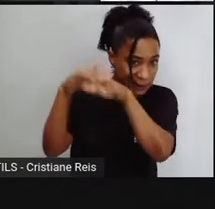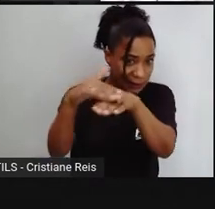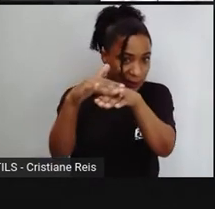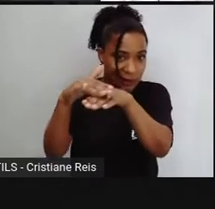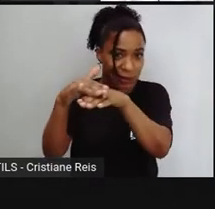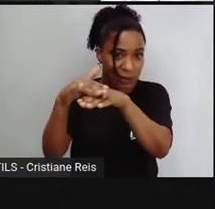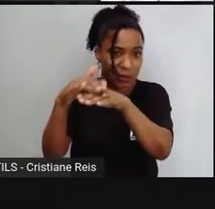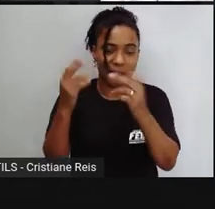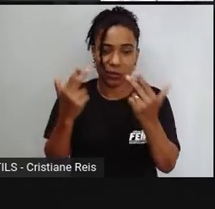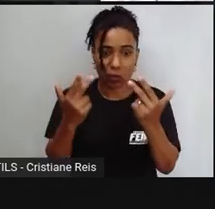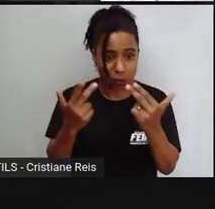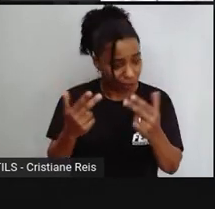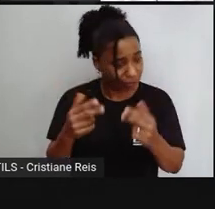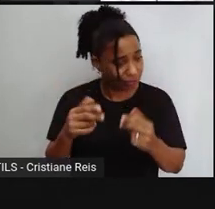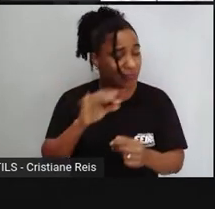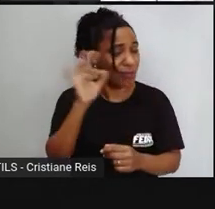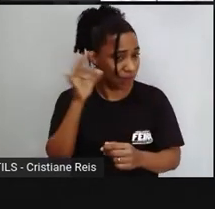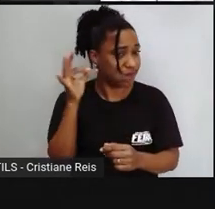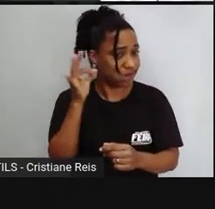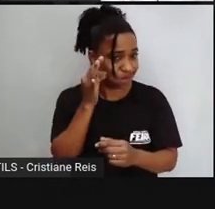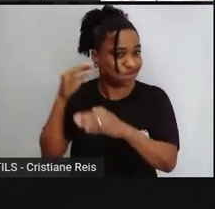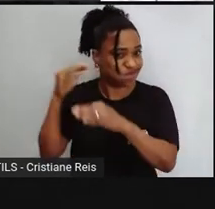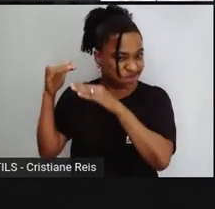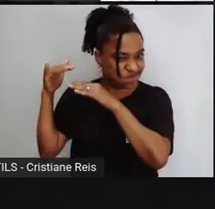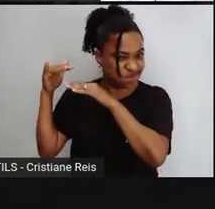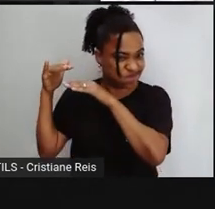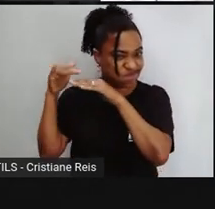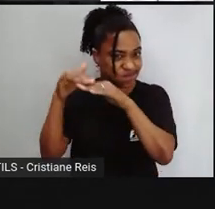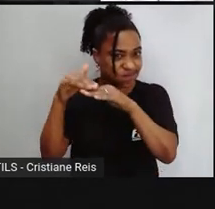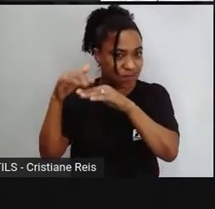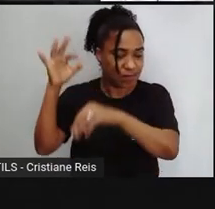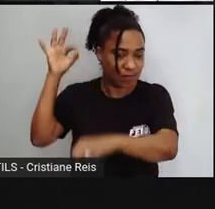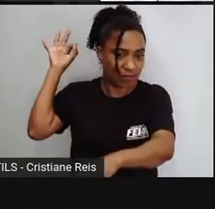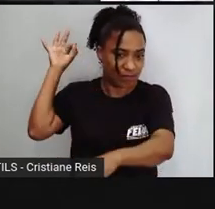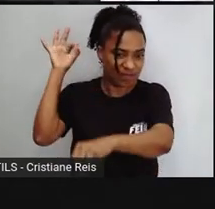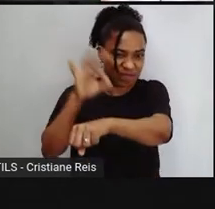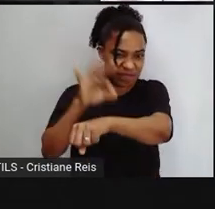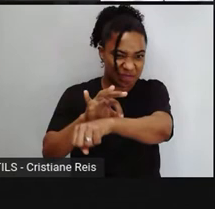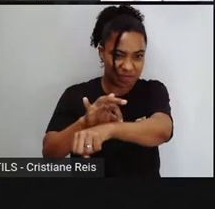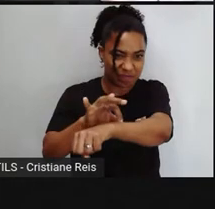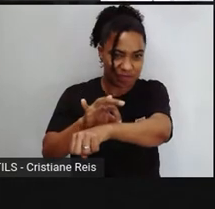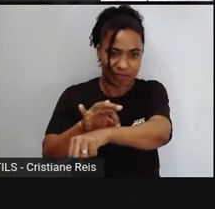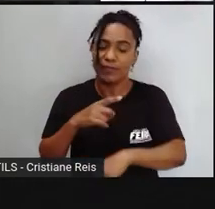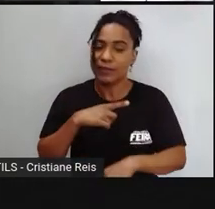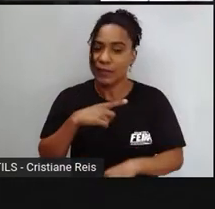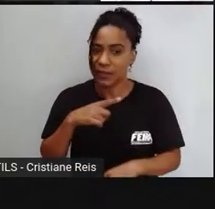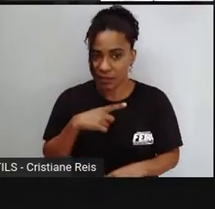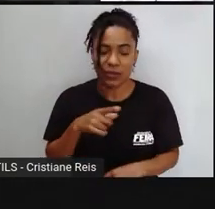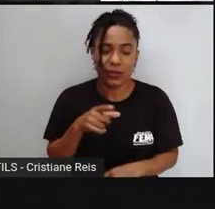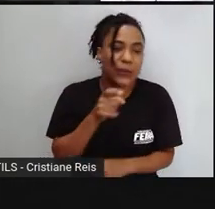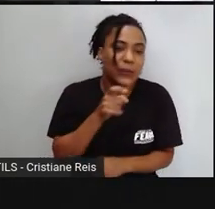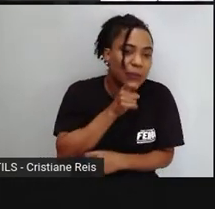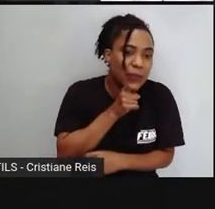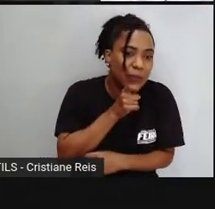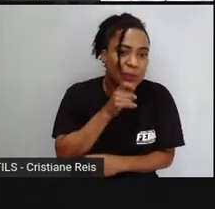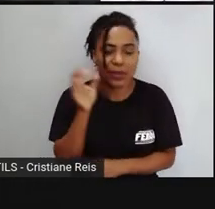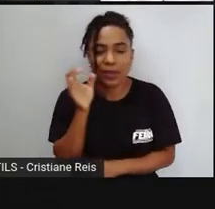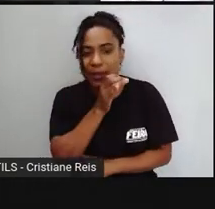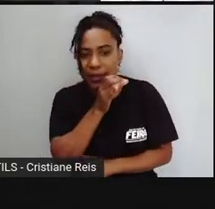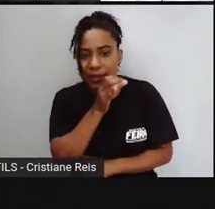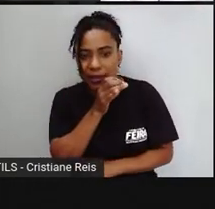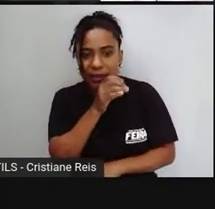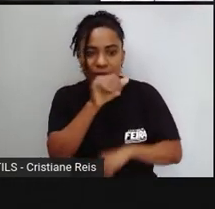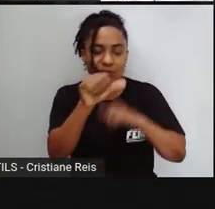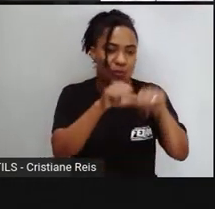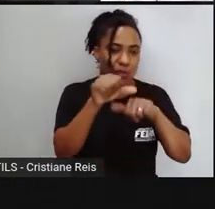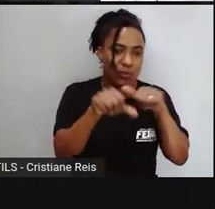o enxame, que acontece muito nesse período de primavera, ou em transições climáticas, quando o tempo está frio e começa a esquentar, ou quando o tempo está